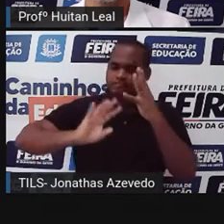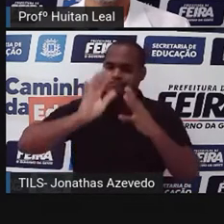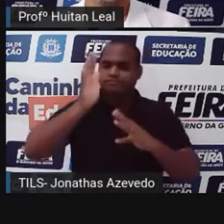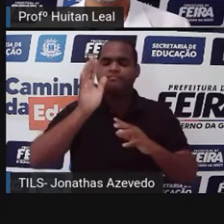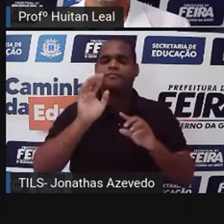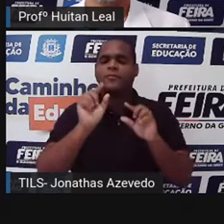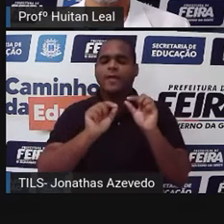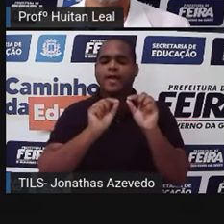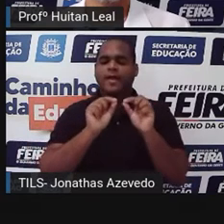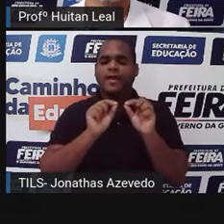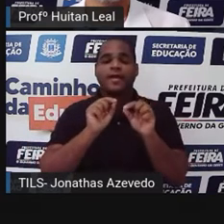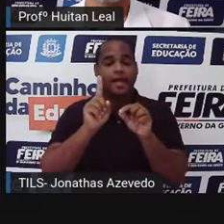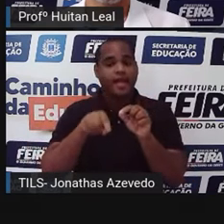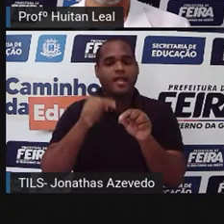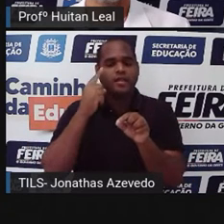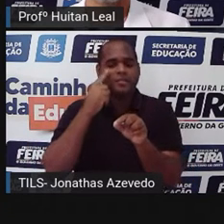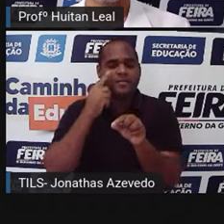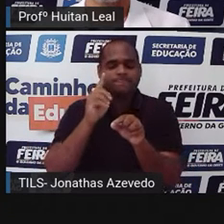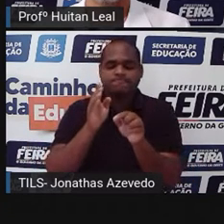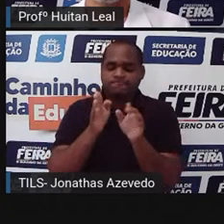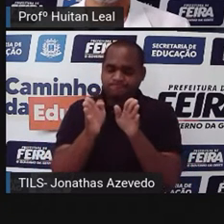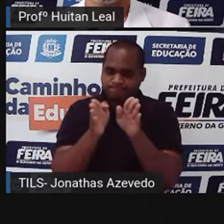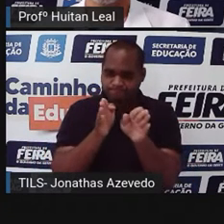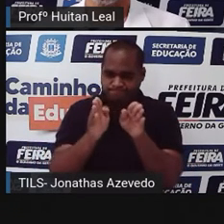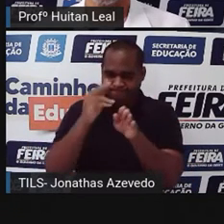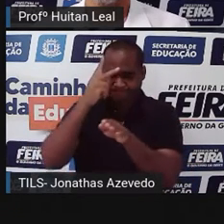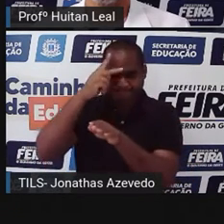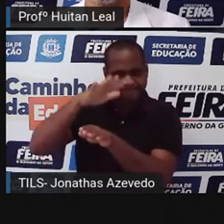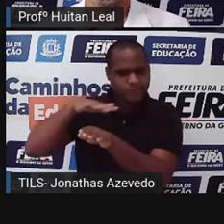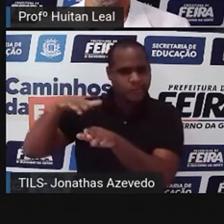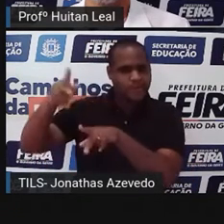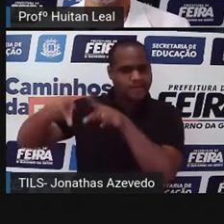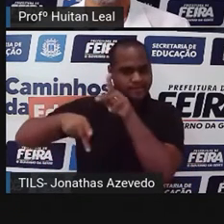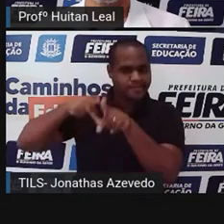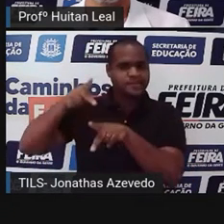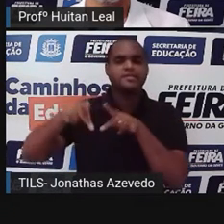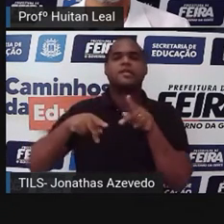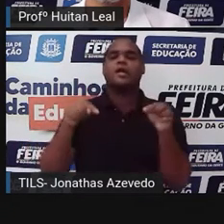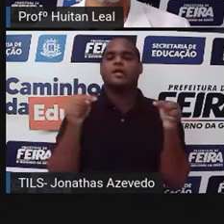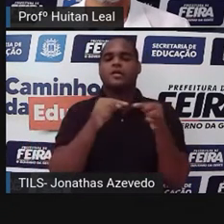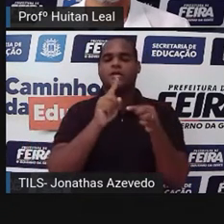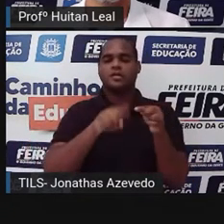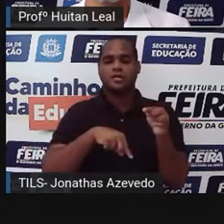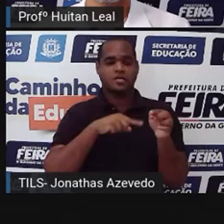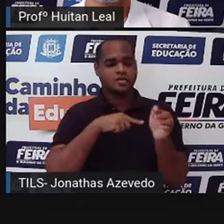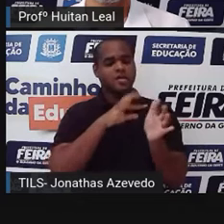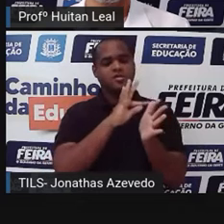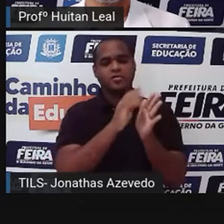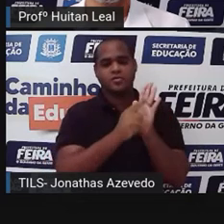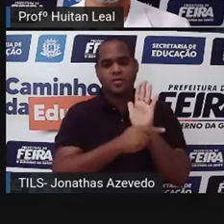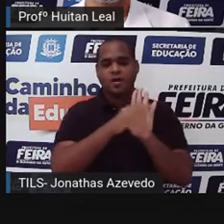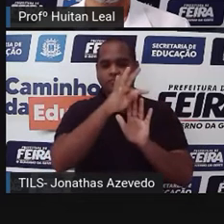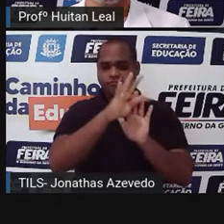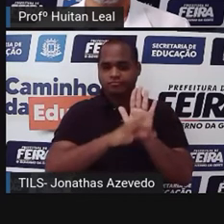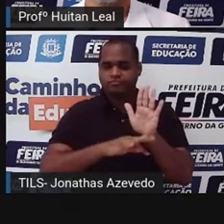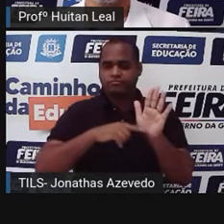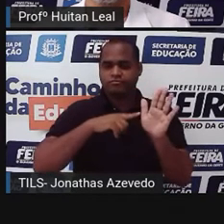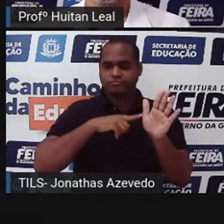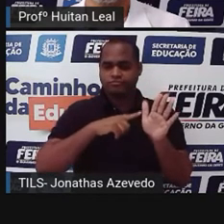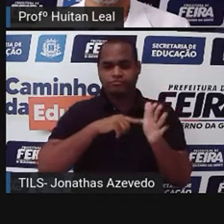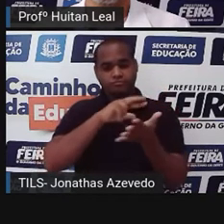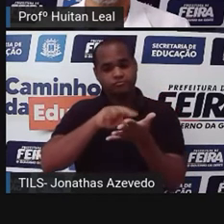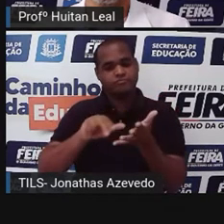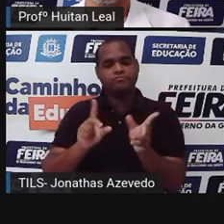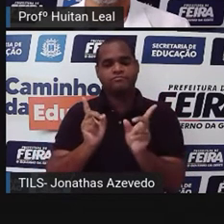acessível ao público. A notícia é um gênero textual que possui status de um produto de consumo, já que é